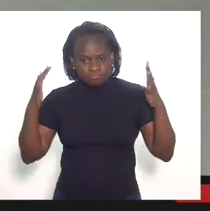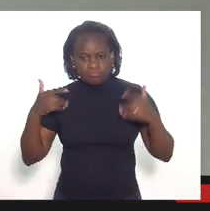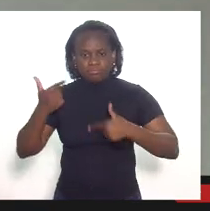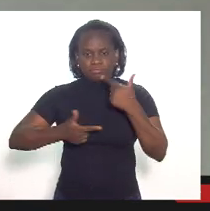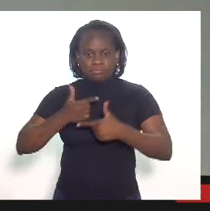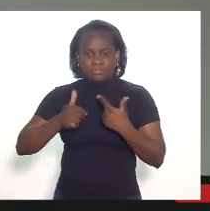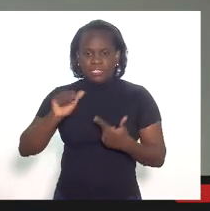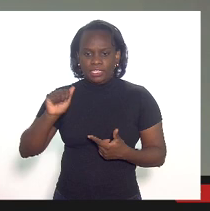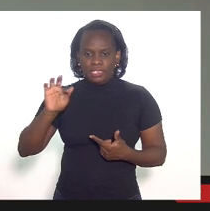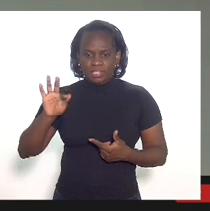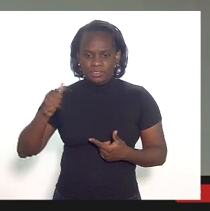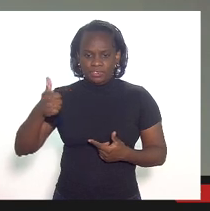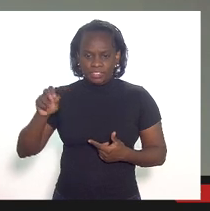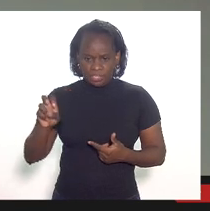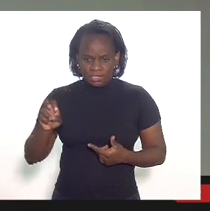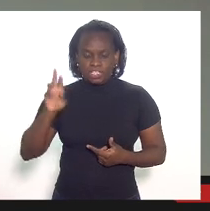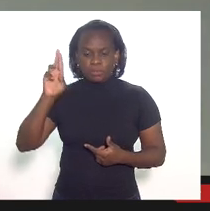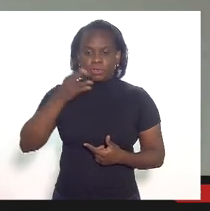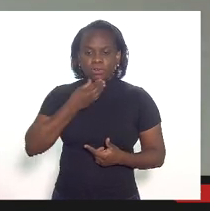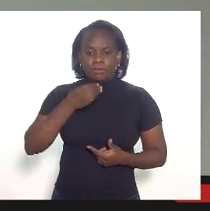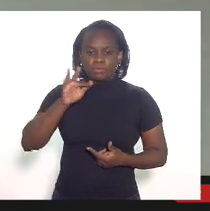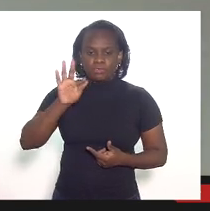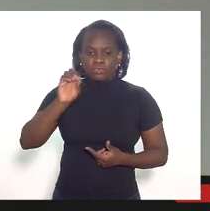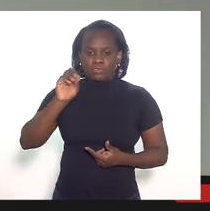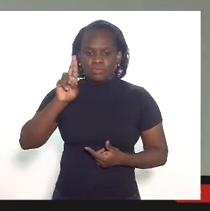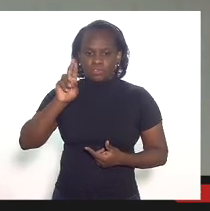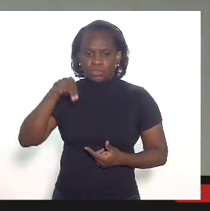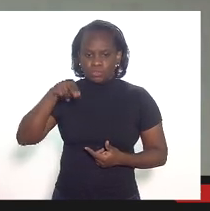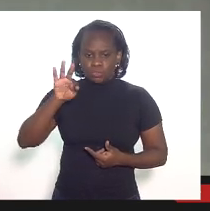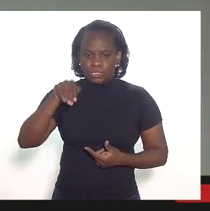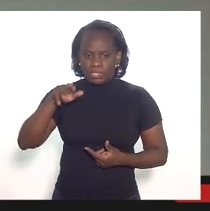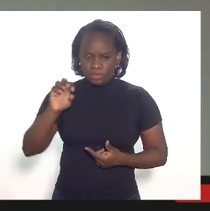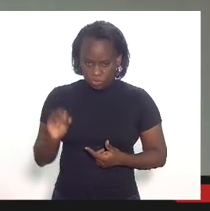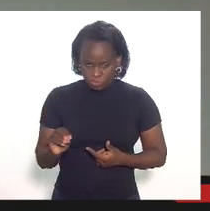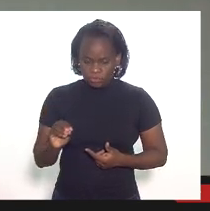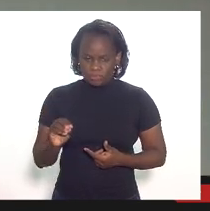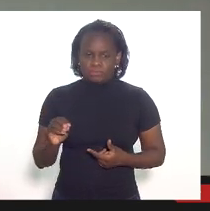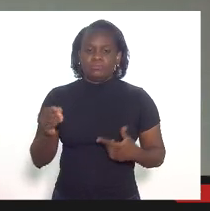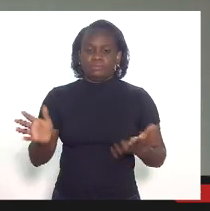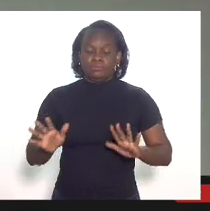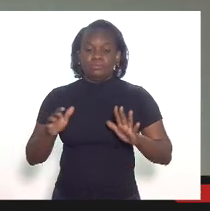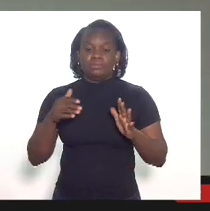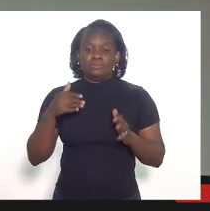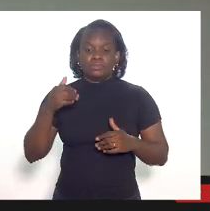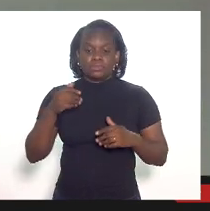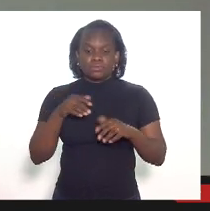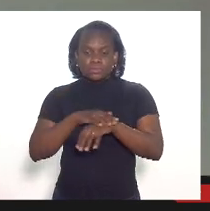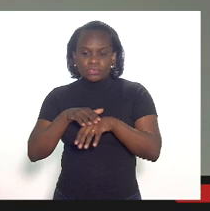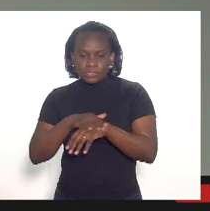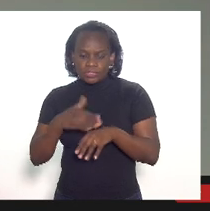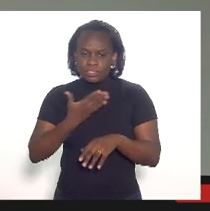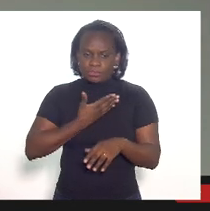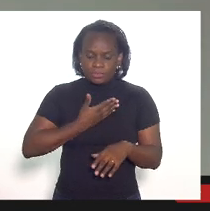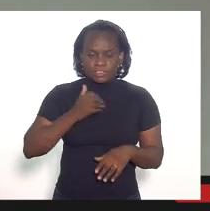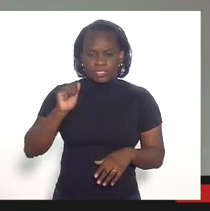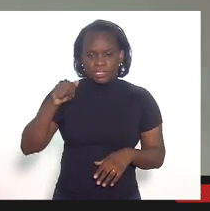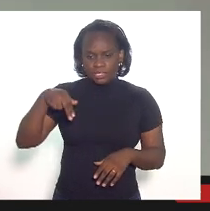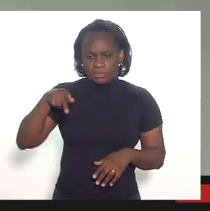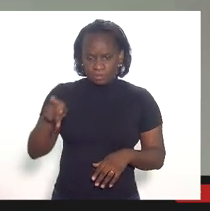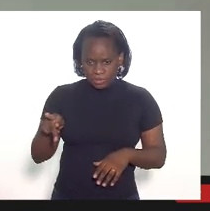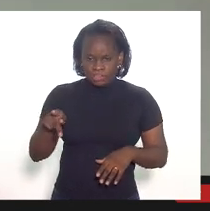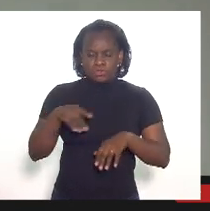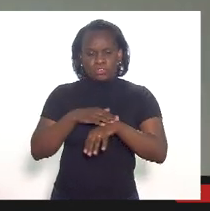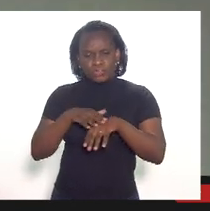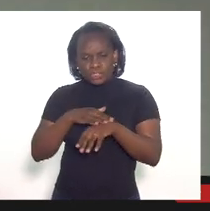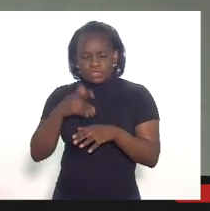AF15 na liderança do Fortunato, a despeito das conversas, das negociações amigáveis com a ANP para estabelecer